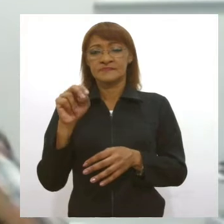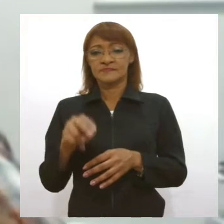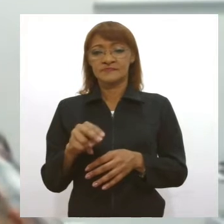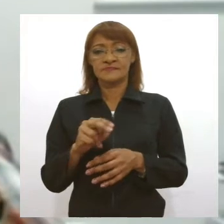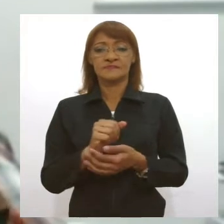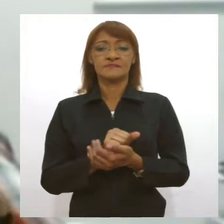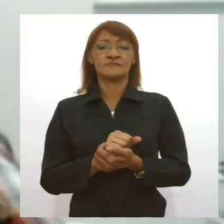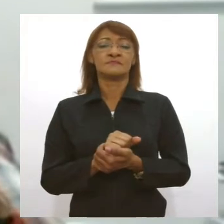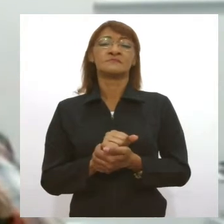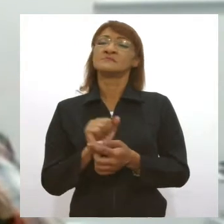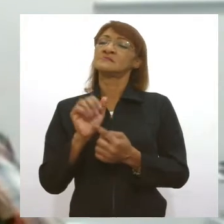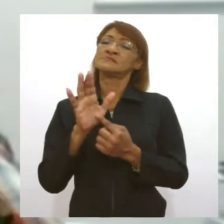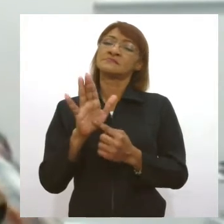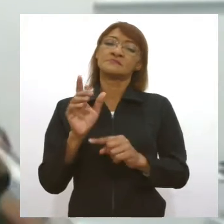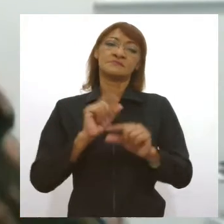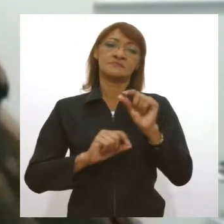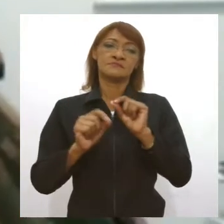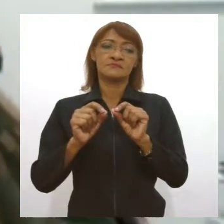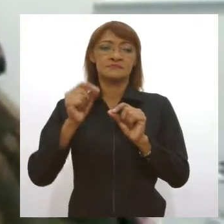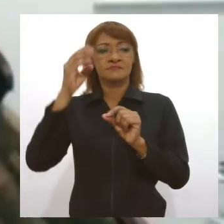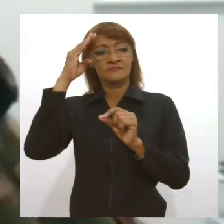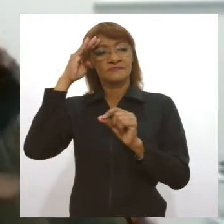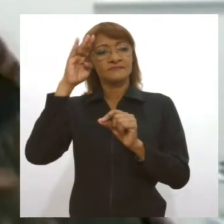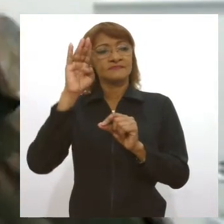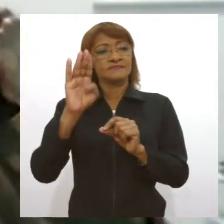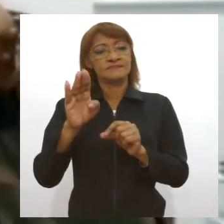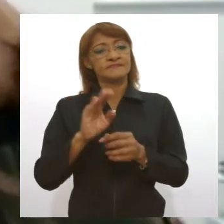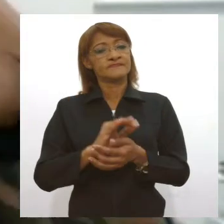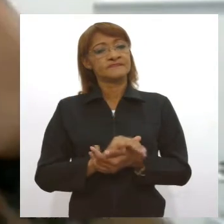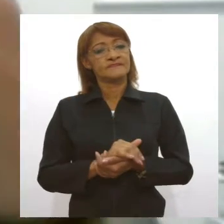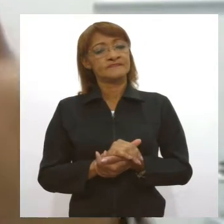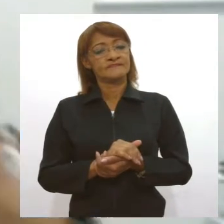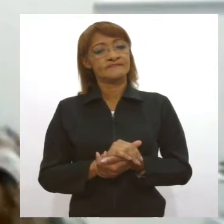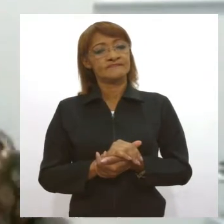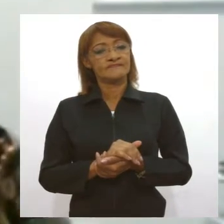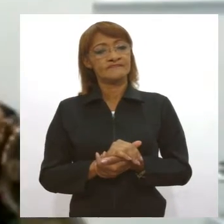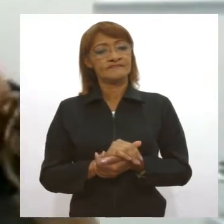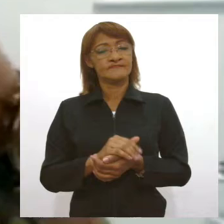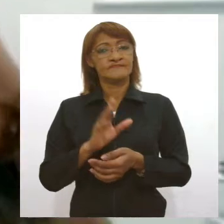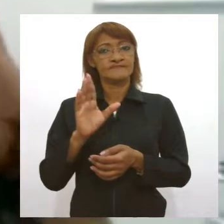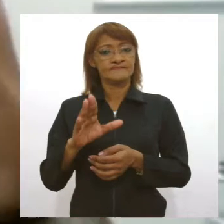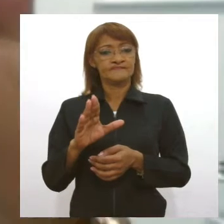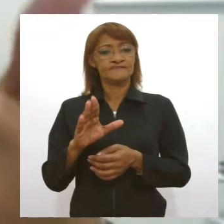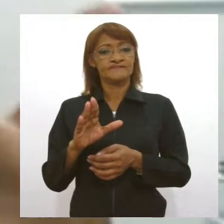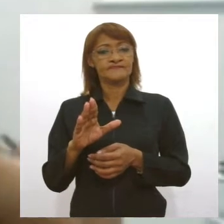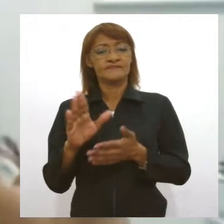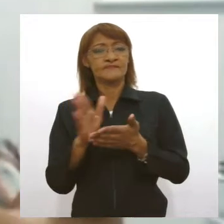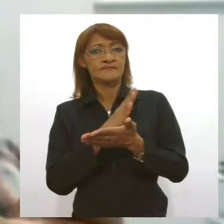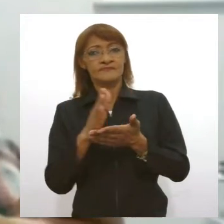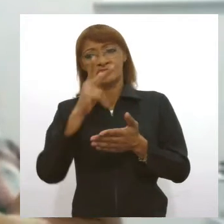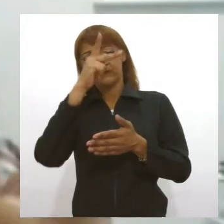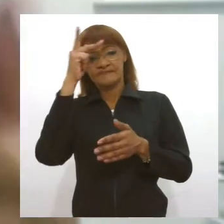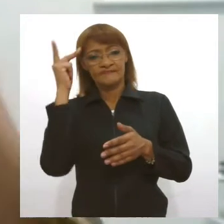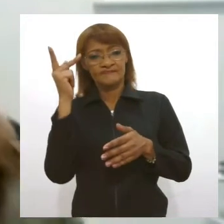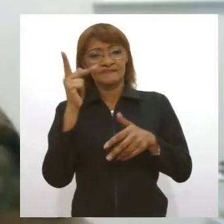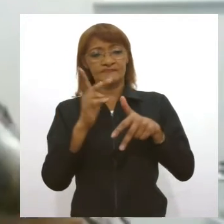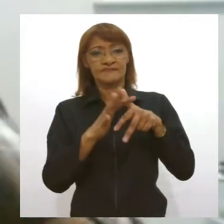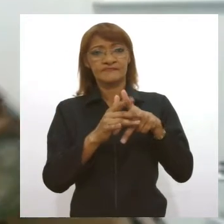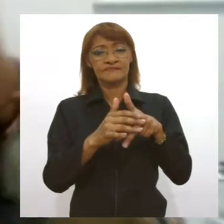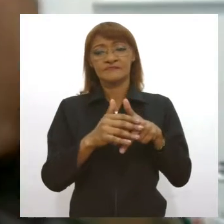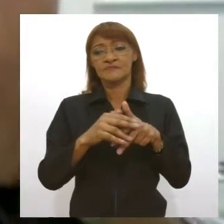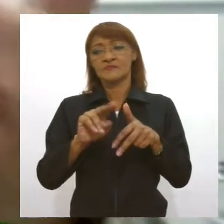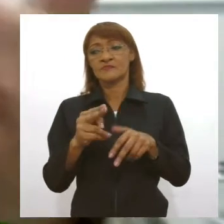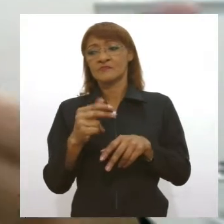amostras, principalmente, são aquelas amostras de pacientes que foram hospitalizados ou aquelas pacientes de óbitos.